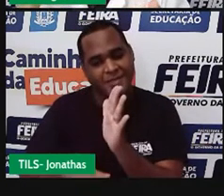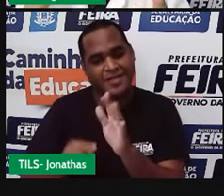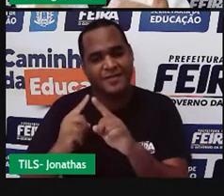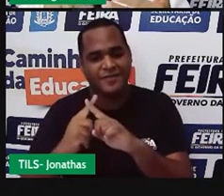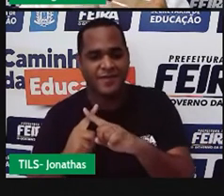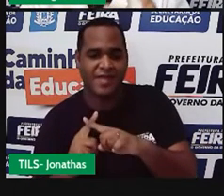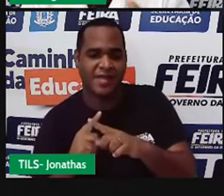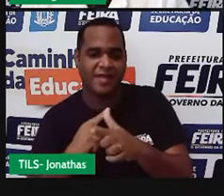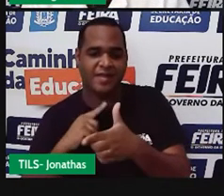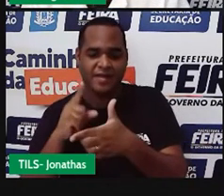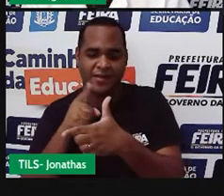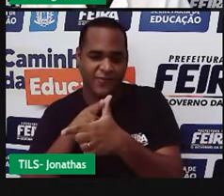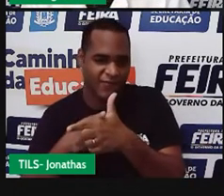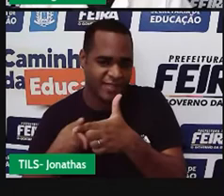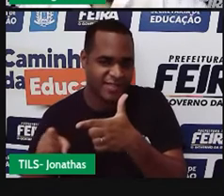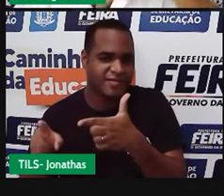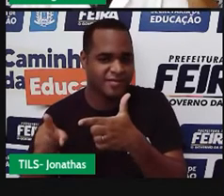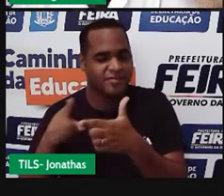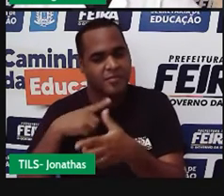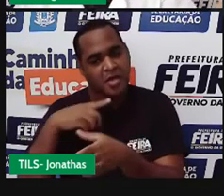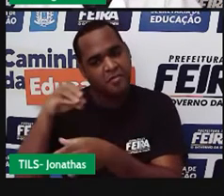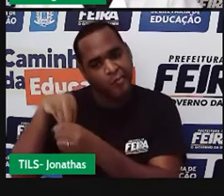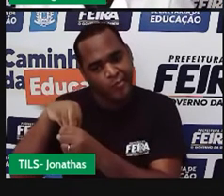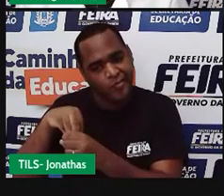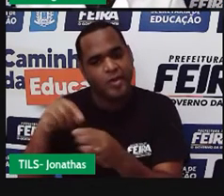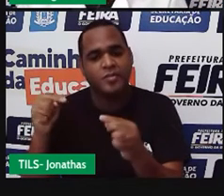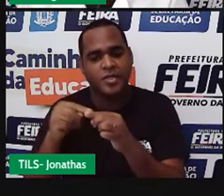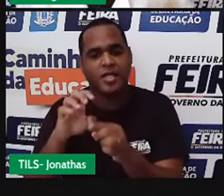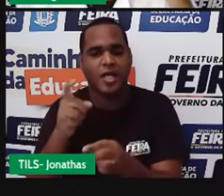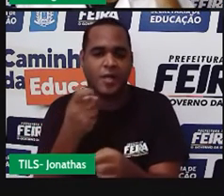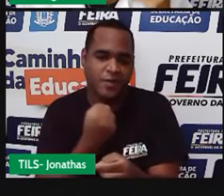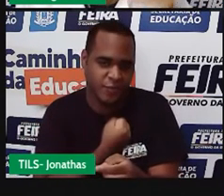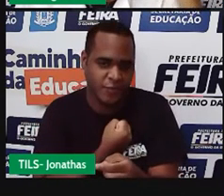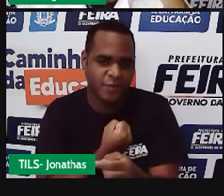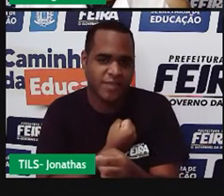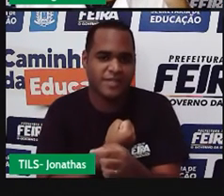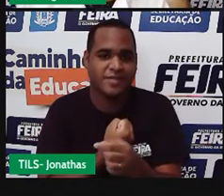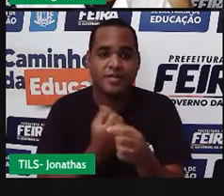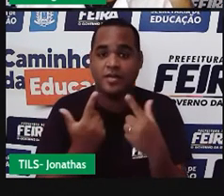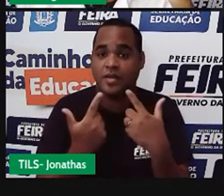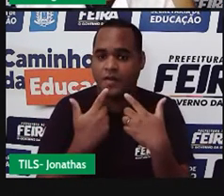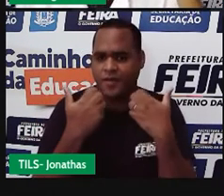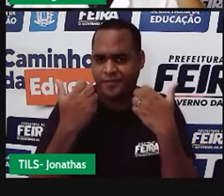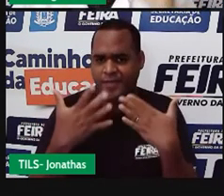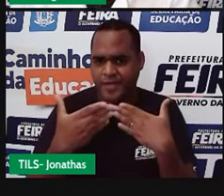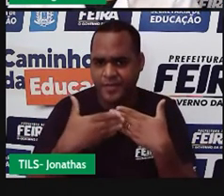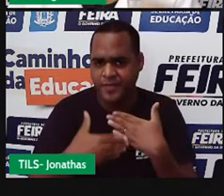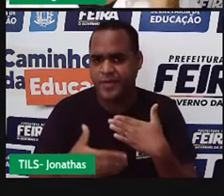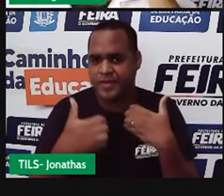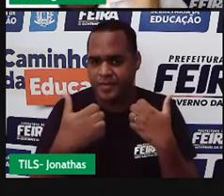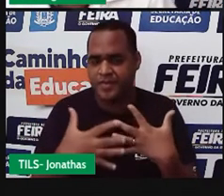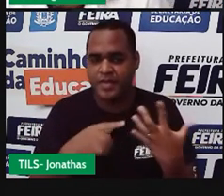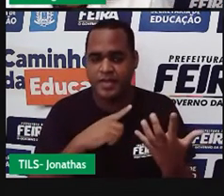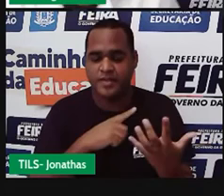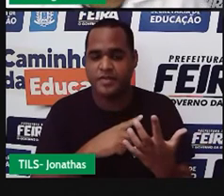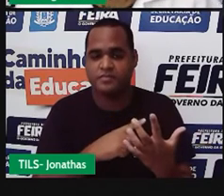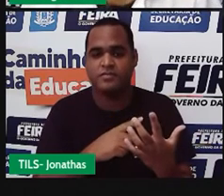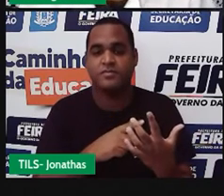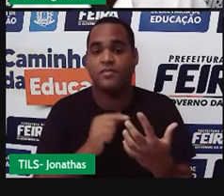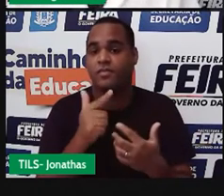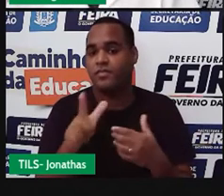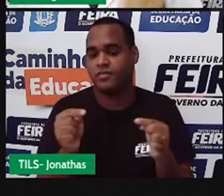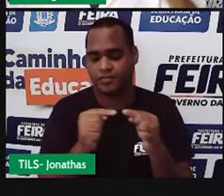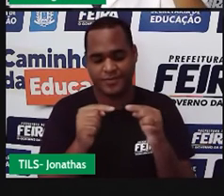vezes e a de dividir é uma expressão numérica e eu vou um pouco mais adiante se em um único